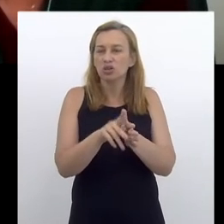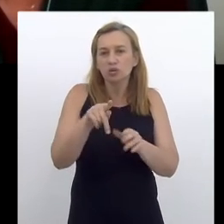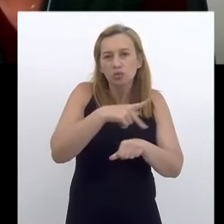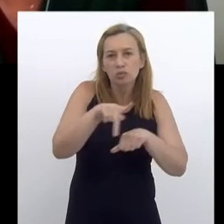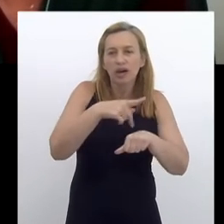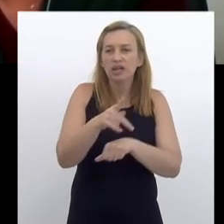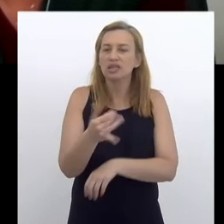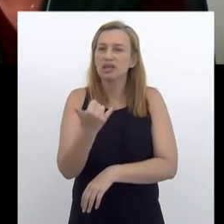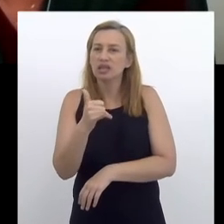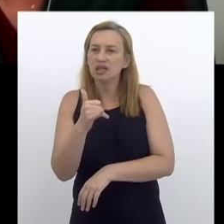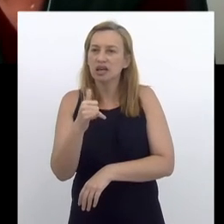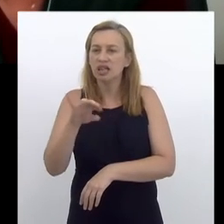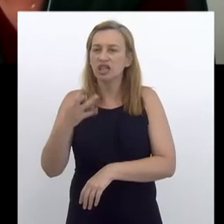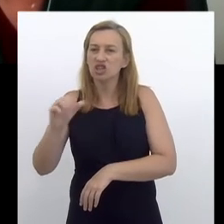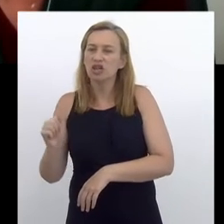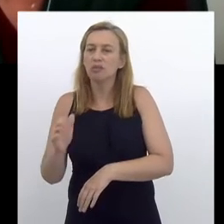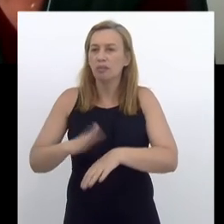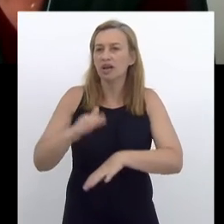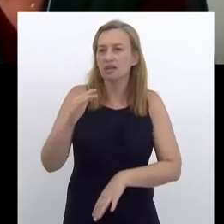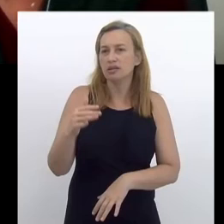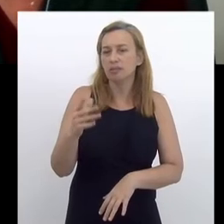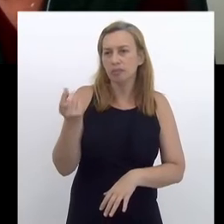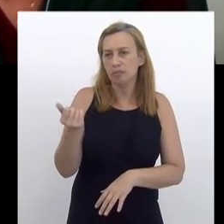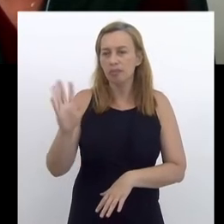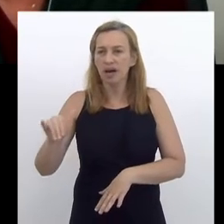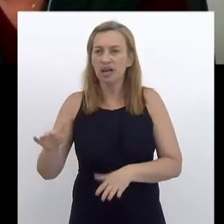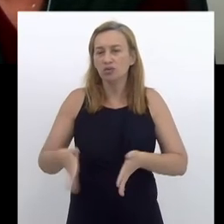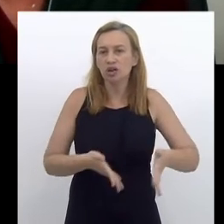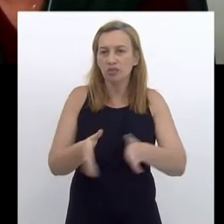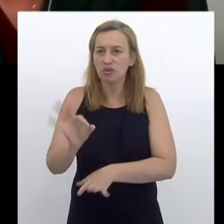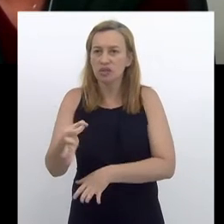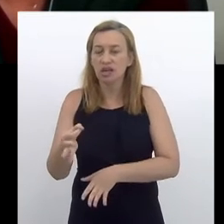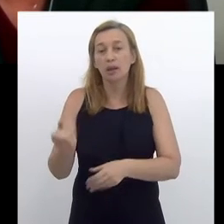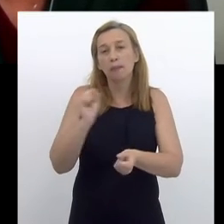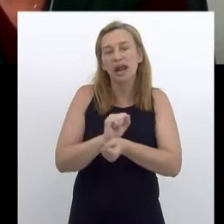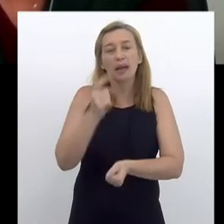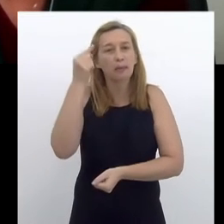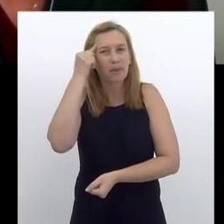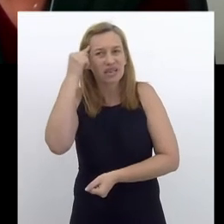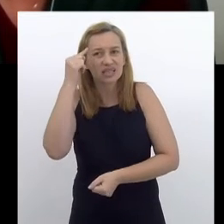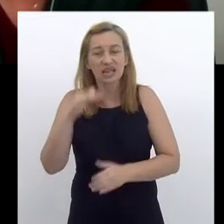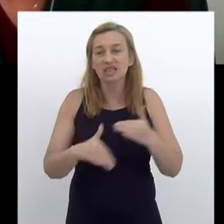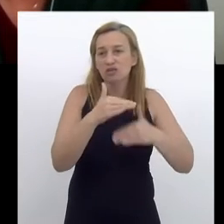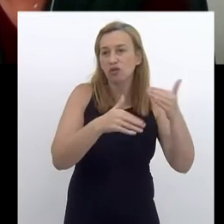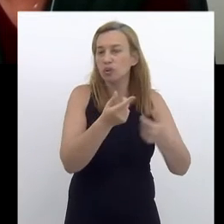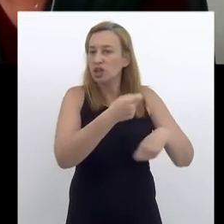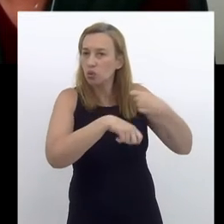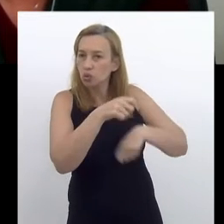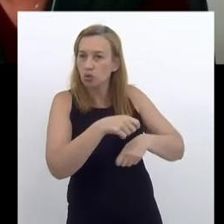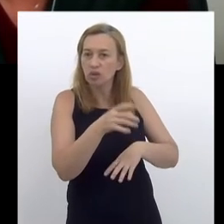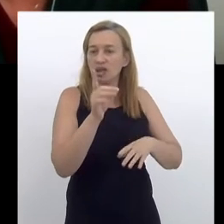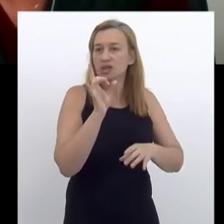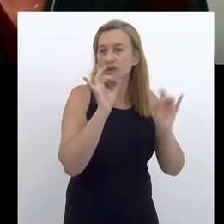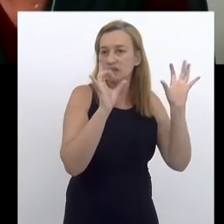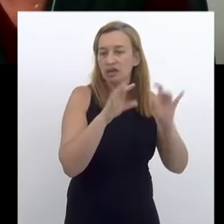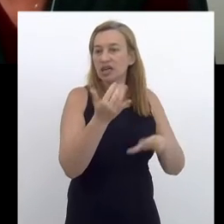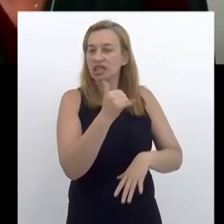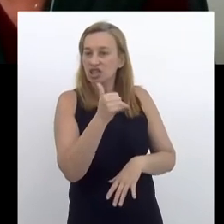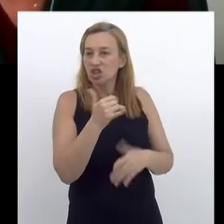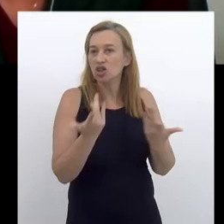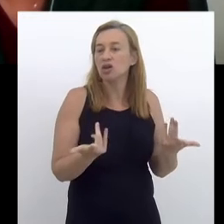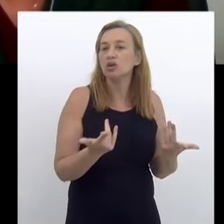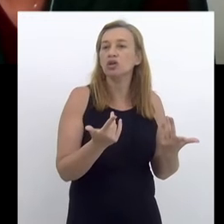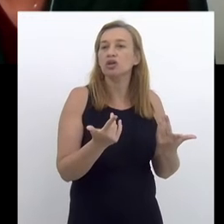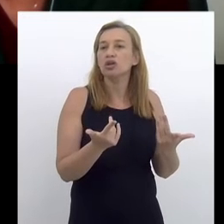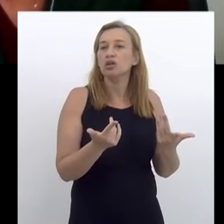de país, com um energético mais barato. E eu acho que o caminho é por aí. A gente tem que parar de pensar desenvolvimento econômico, especialmente